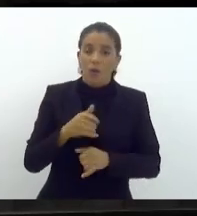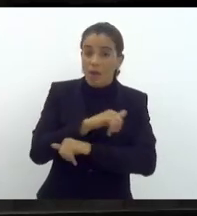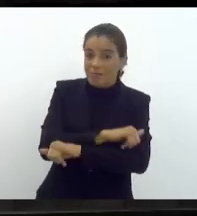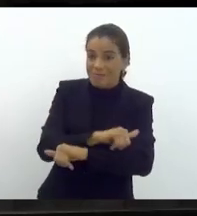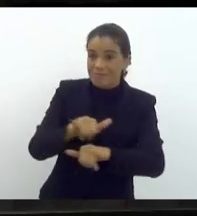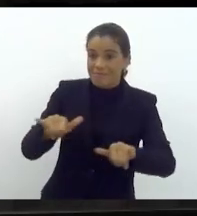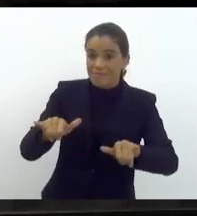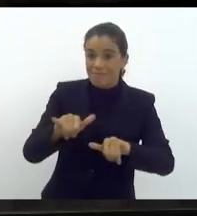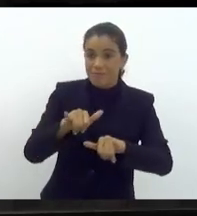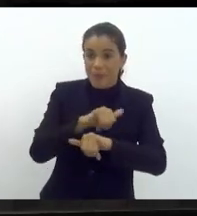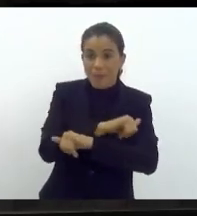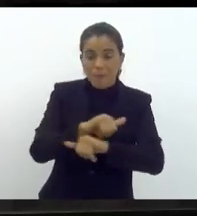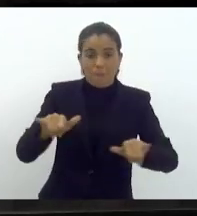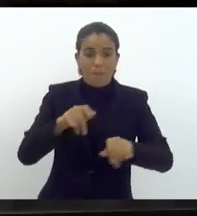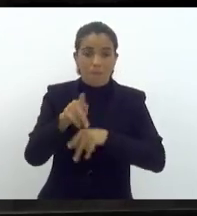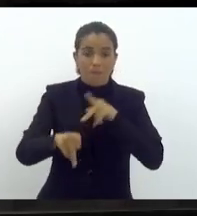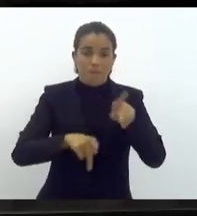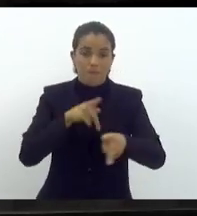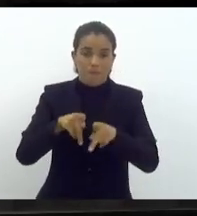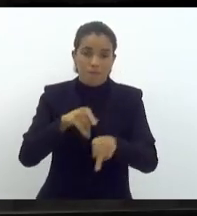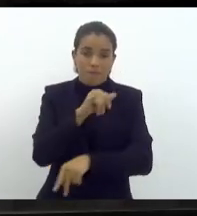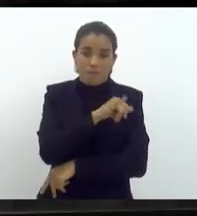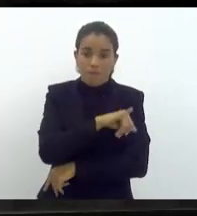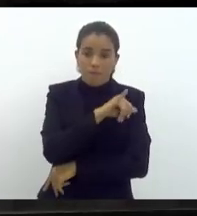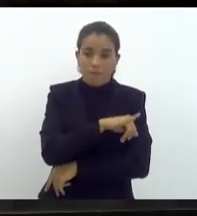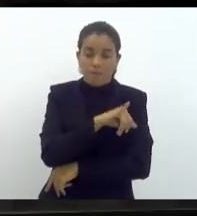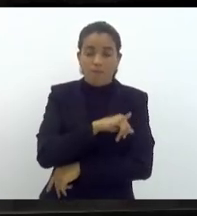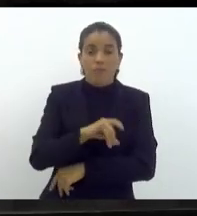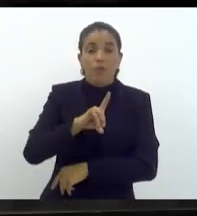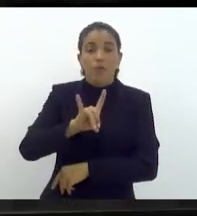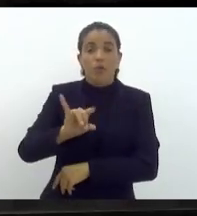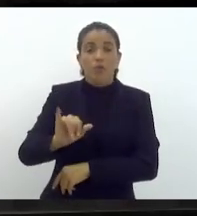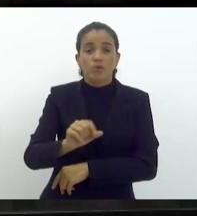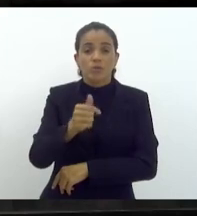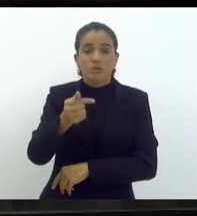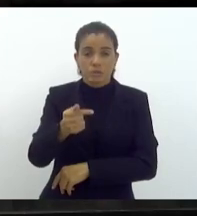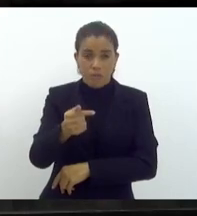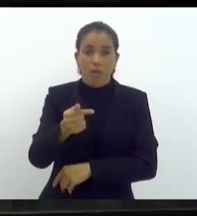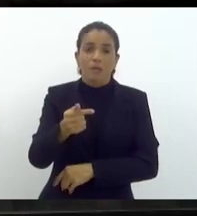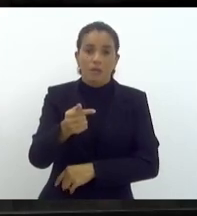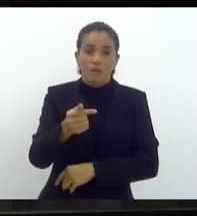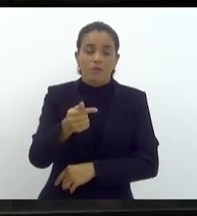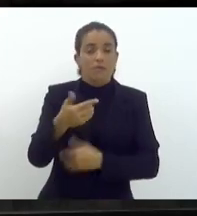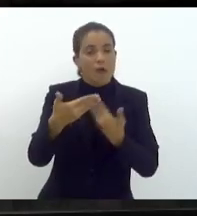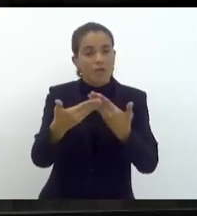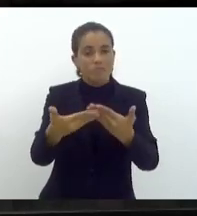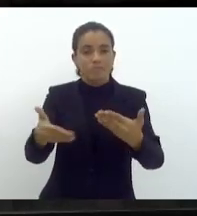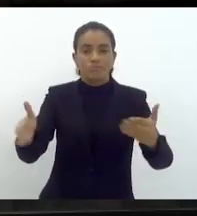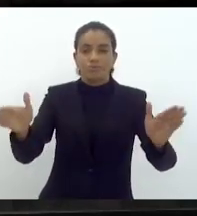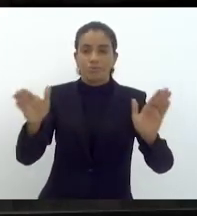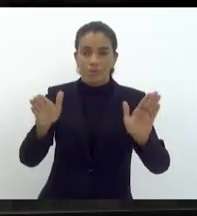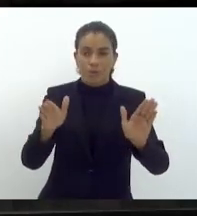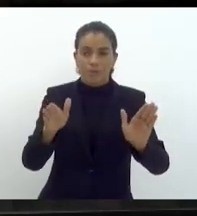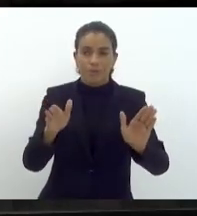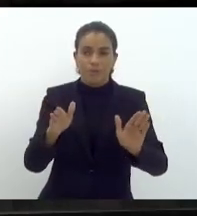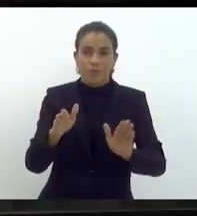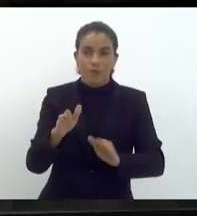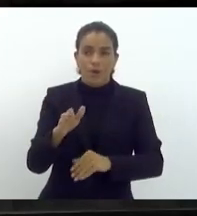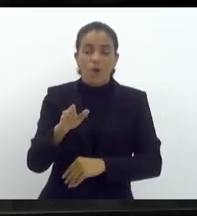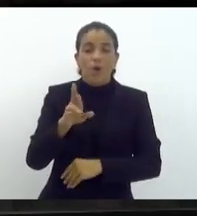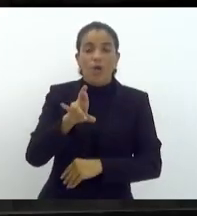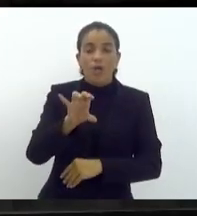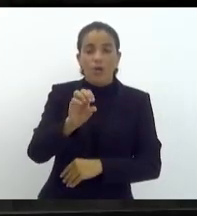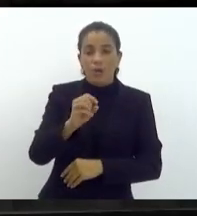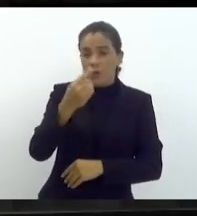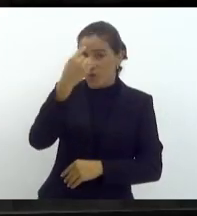a população do nosso Rio de Janeiro, que no dia 7 vai estar sendo inaugurado o Rio Imagem Baixado, um hospital